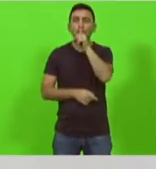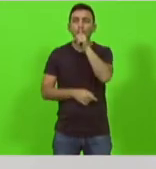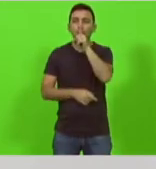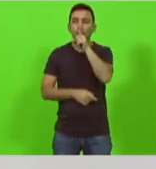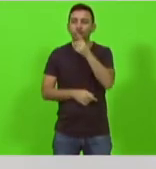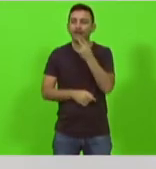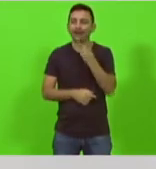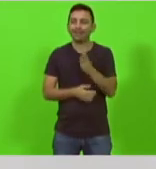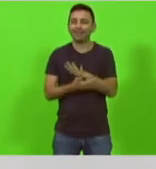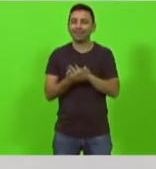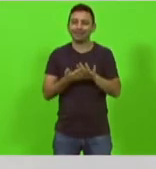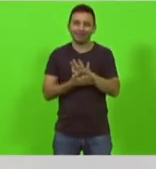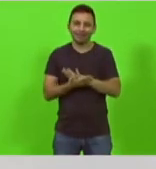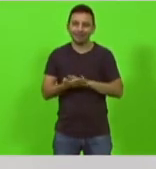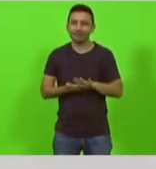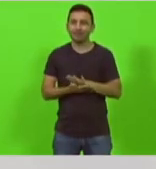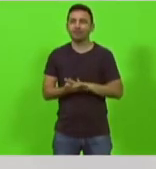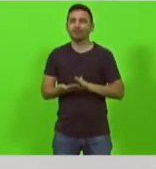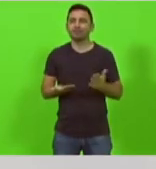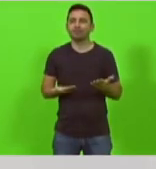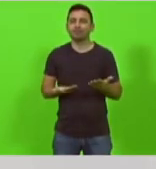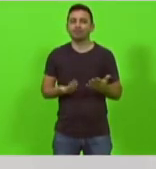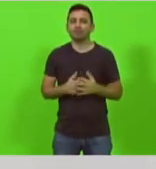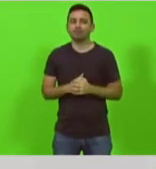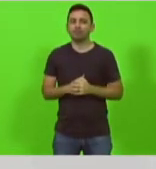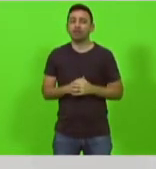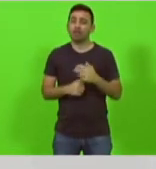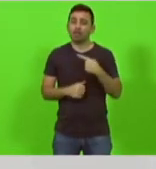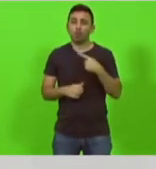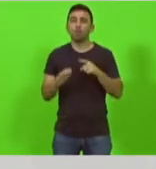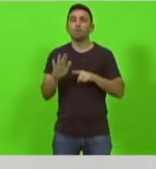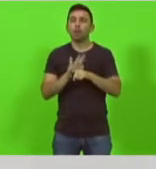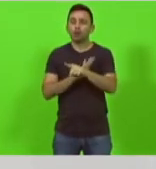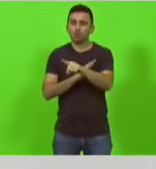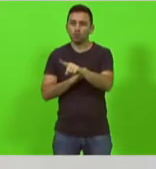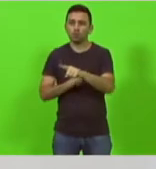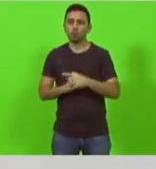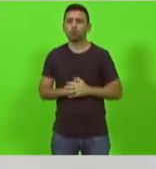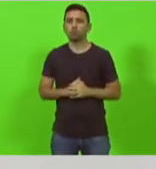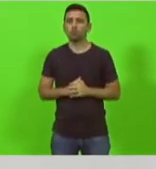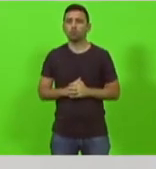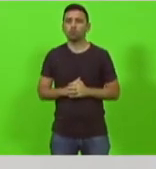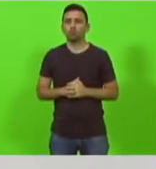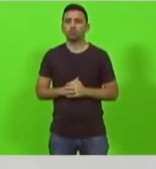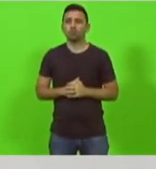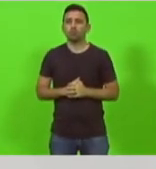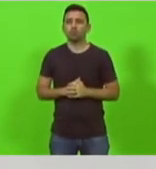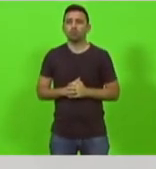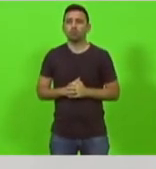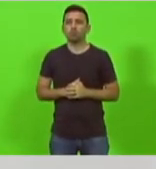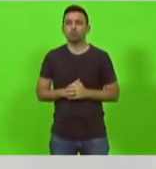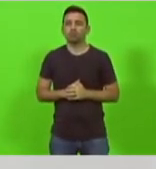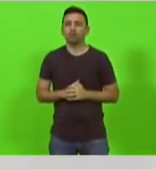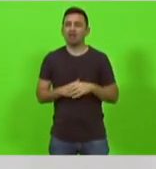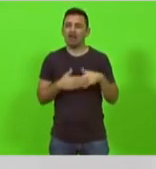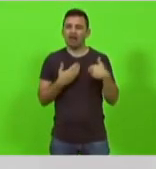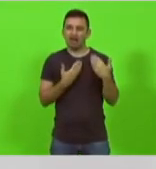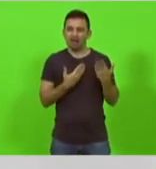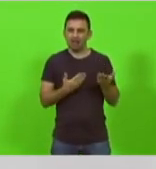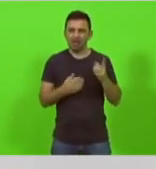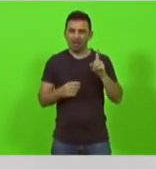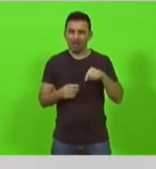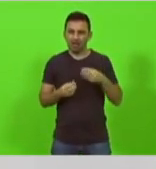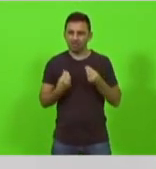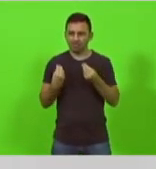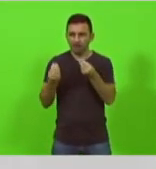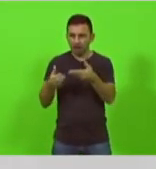e assim como eu pergunto se um carguinho vale o silêncio de um deputado eu pergunto